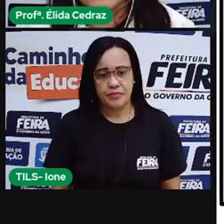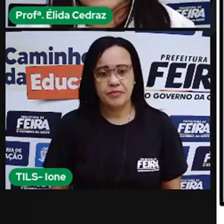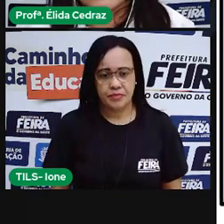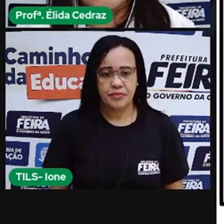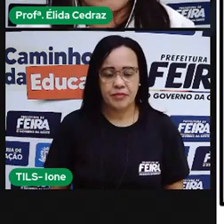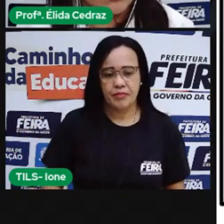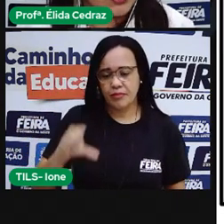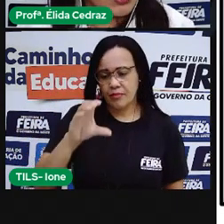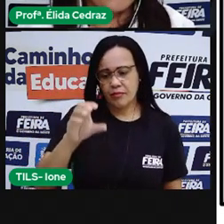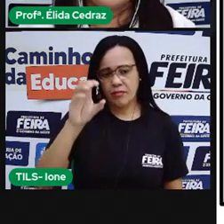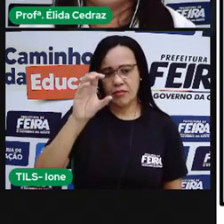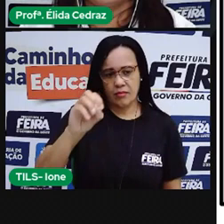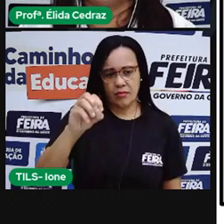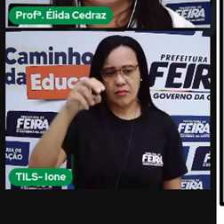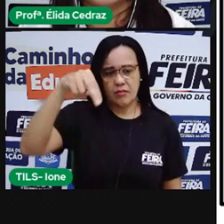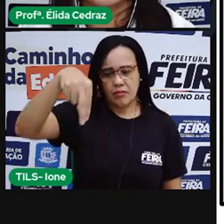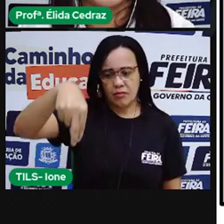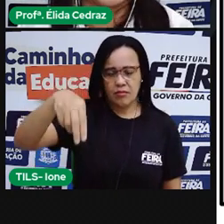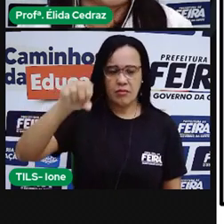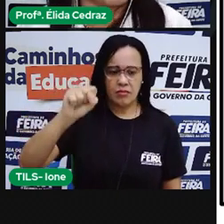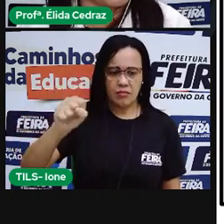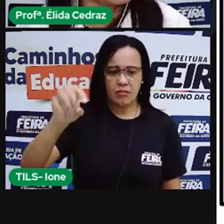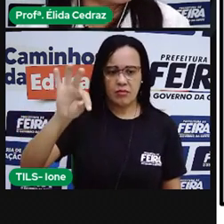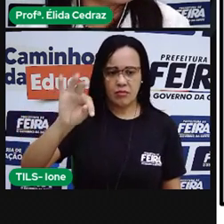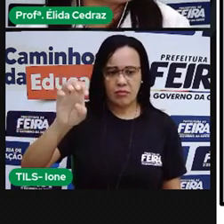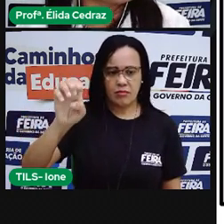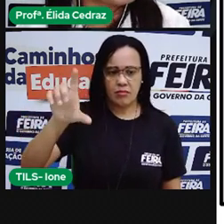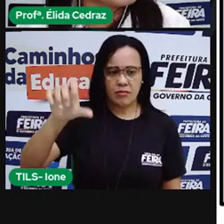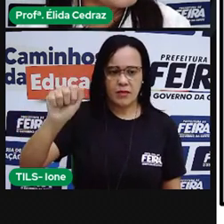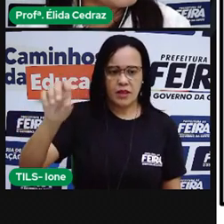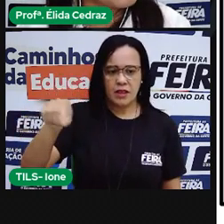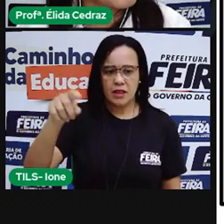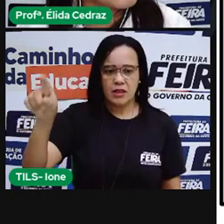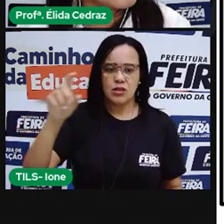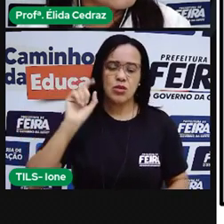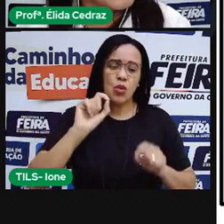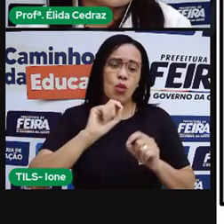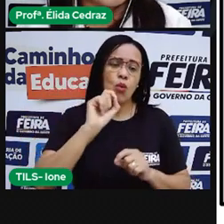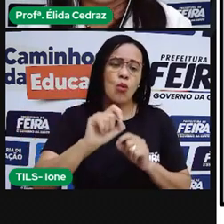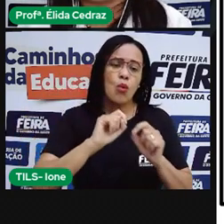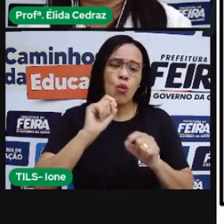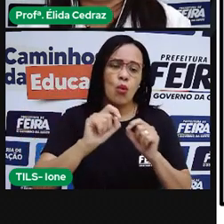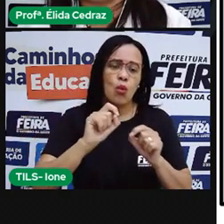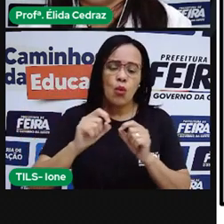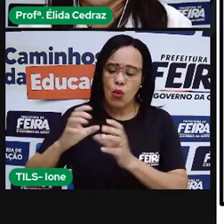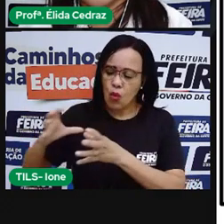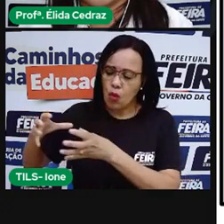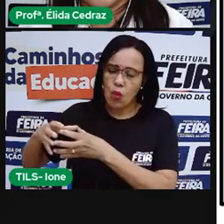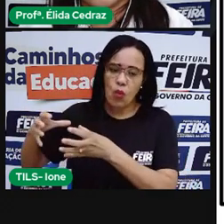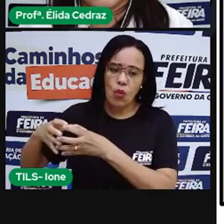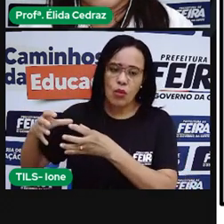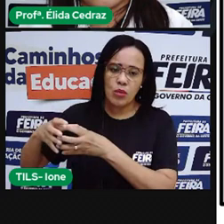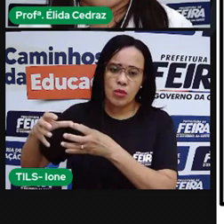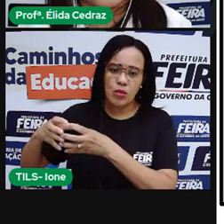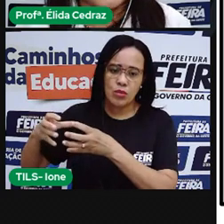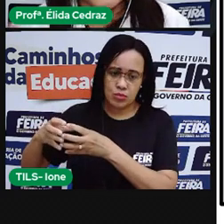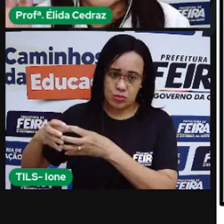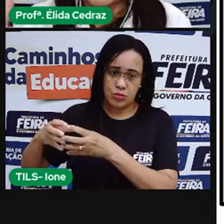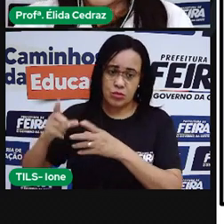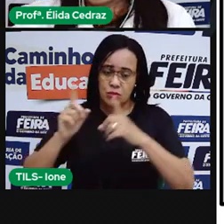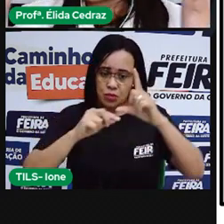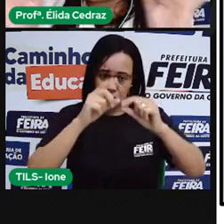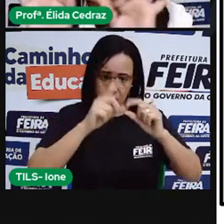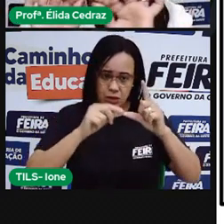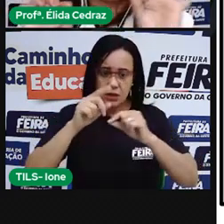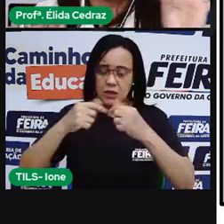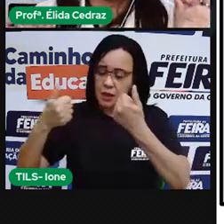Constelações É um grupo de estrelas próximas umas das outras, tais como são vistas da Terra, e